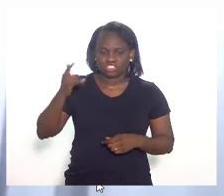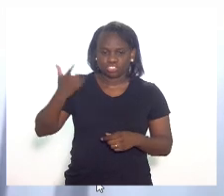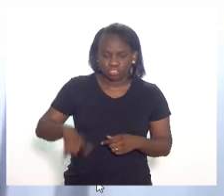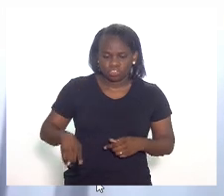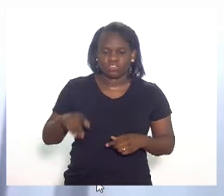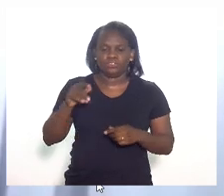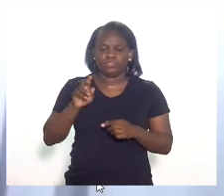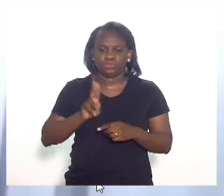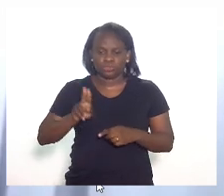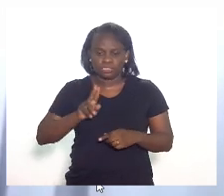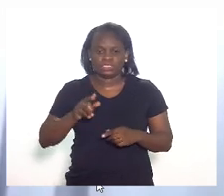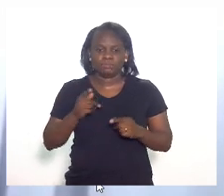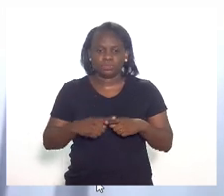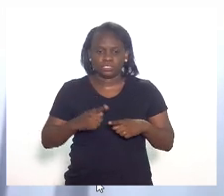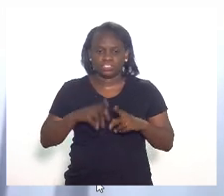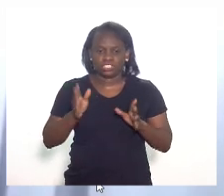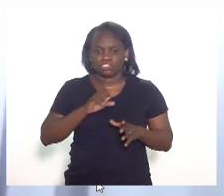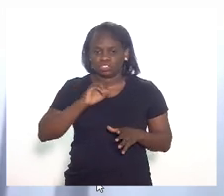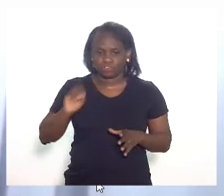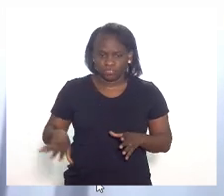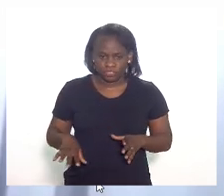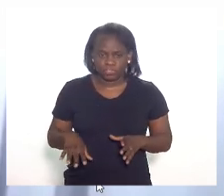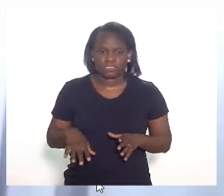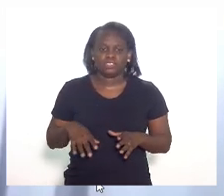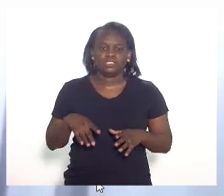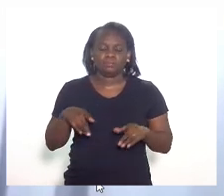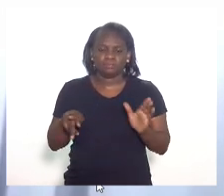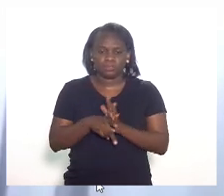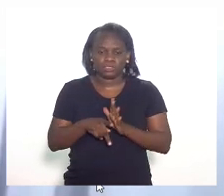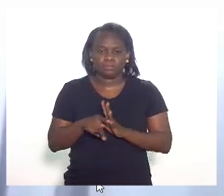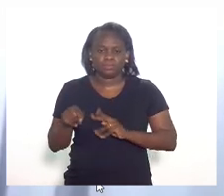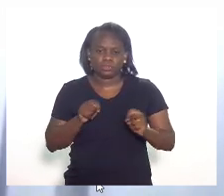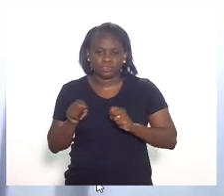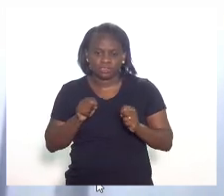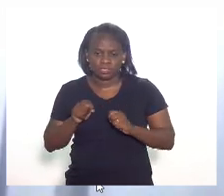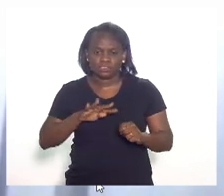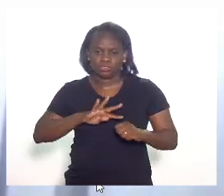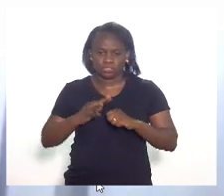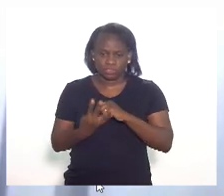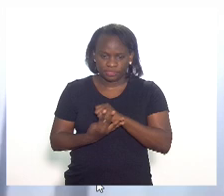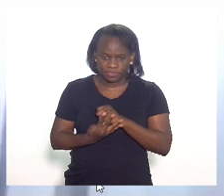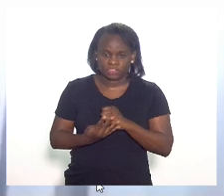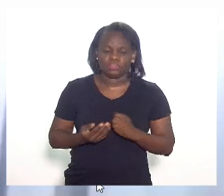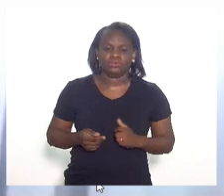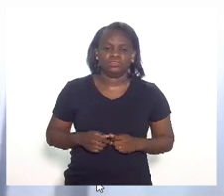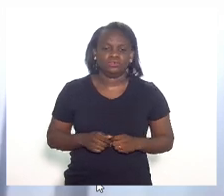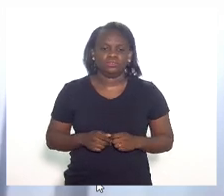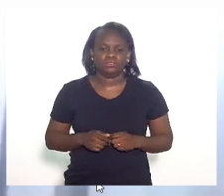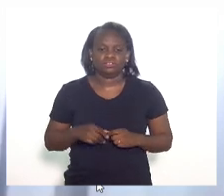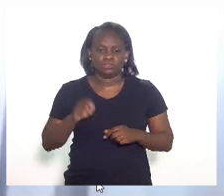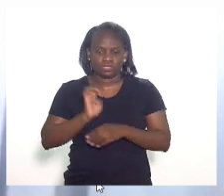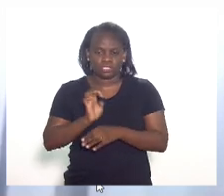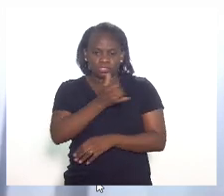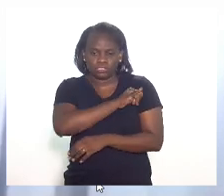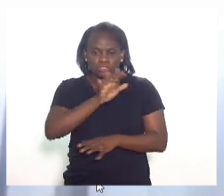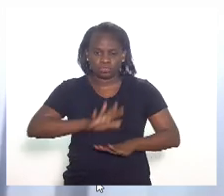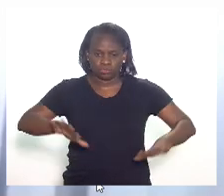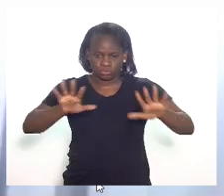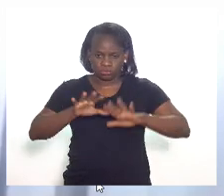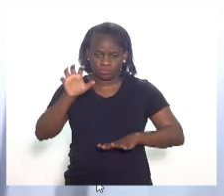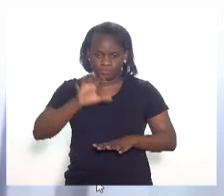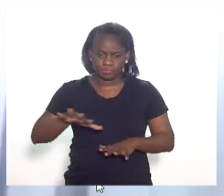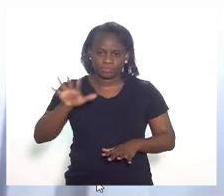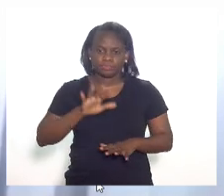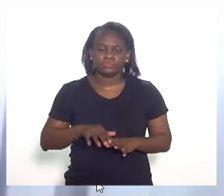EPI, descartáveis durante o plano de contingência do novo coronavírus COVID-19, no estado do Rio de Janeiro.